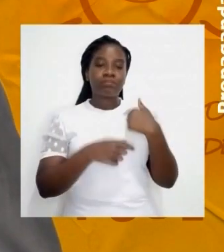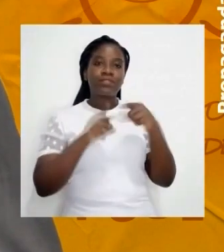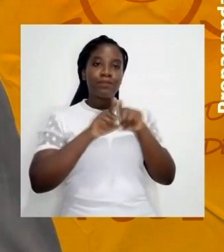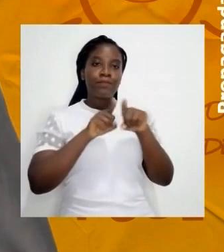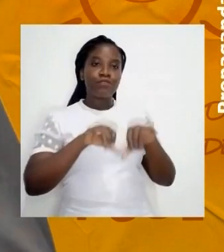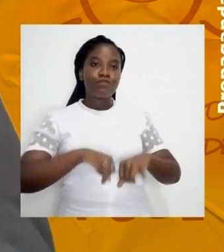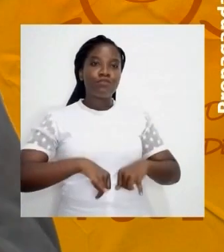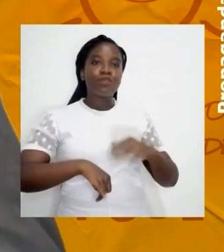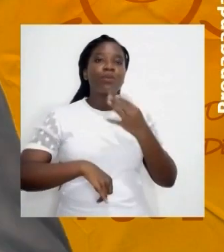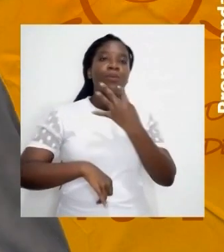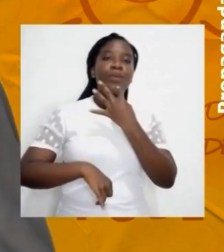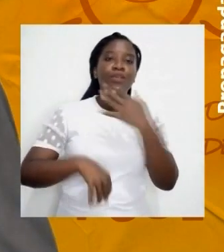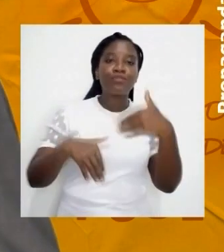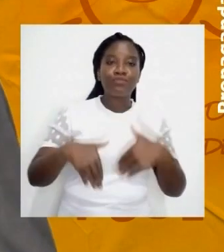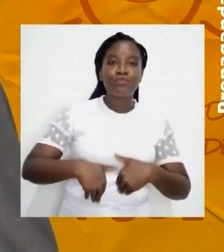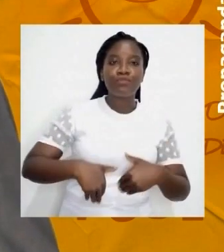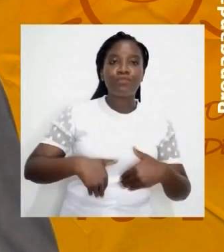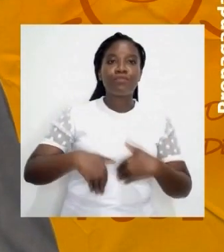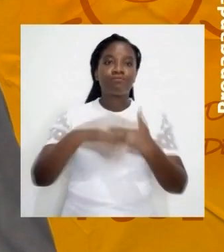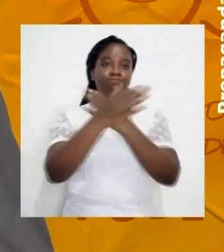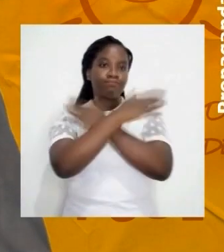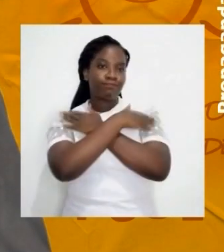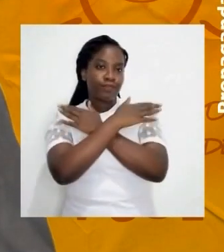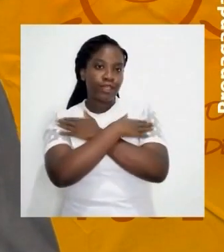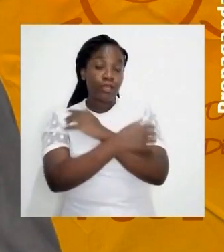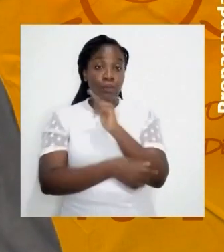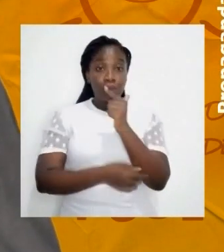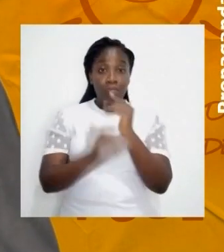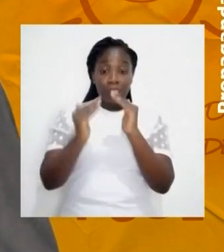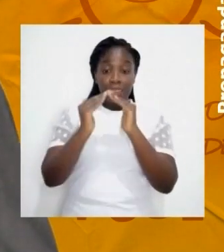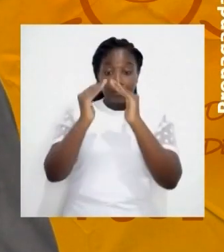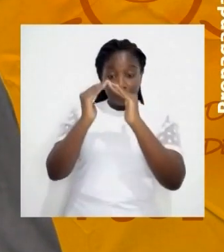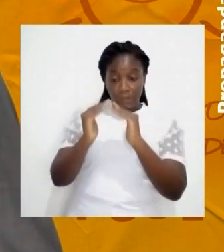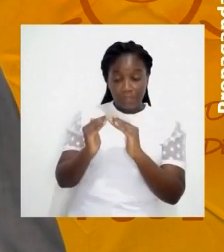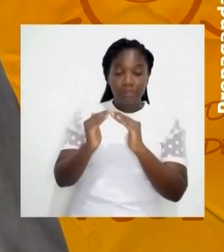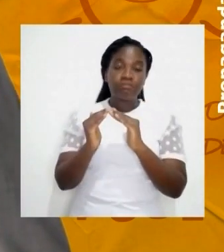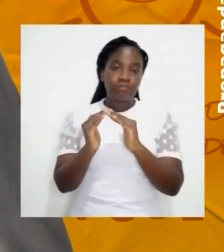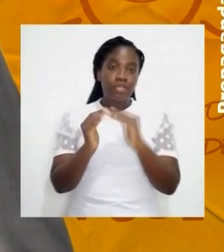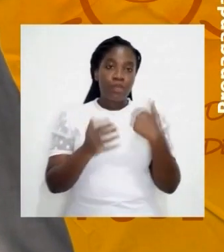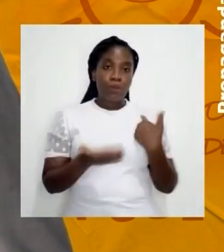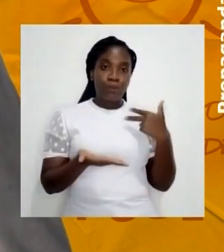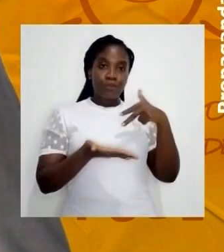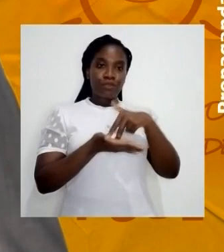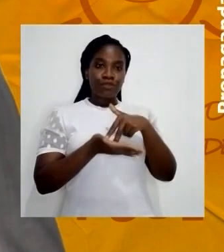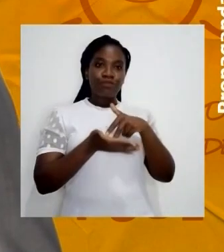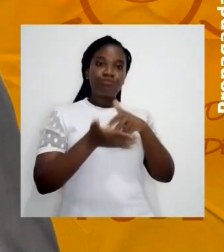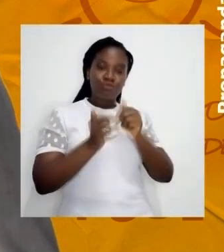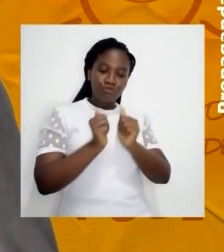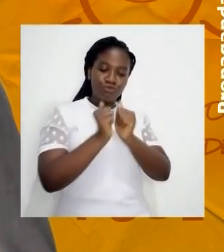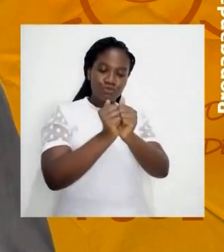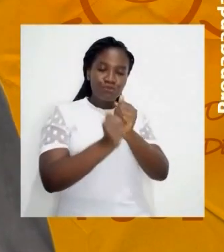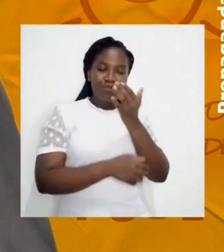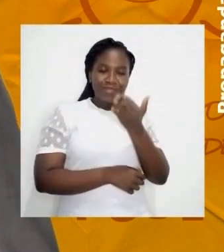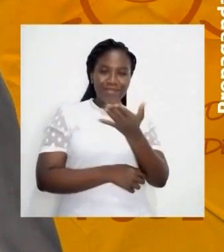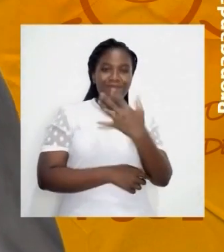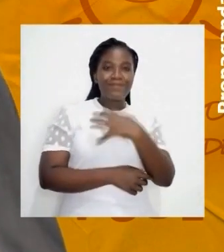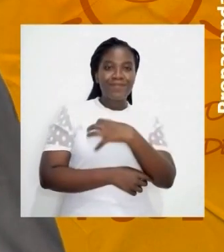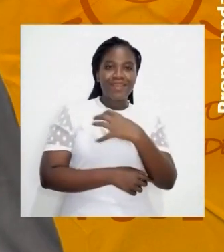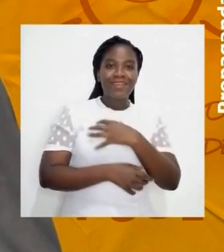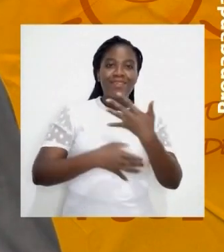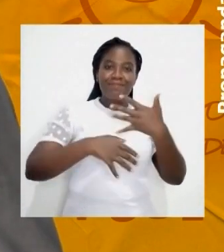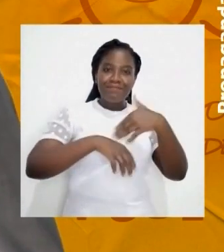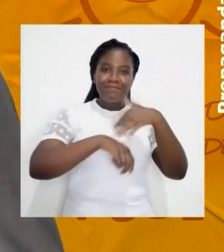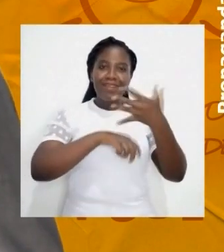delas Sei o quanto dói a fome O desemprego Não tem uma casa para morar Estou aqui para caminhar ao seu lado